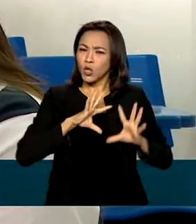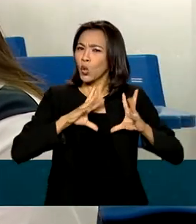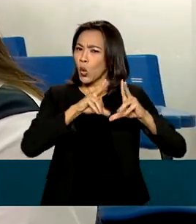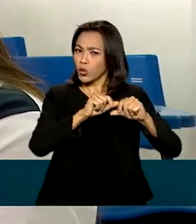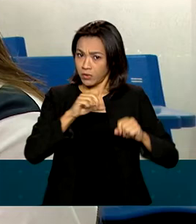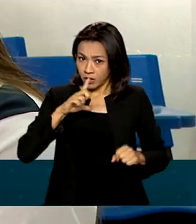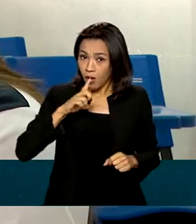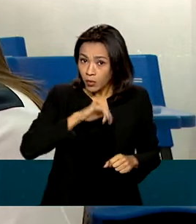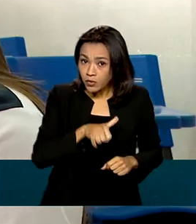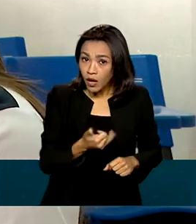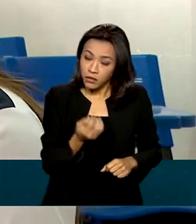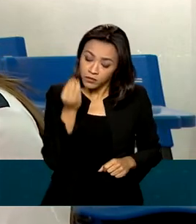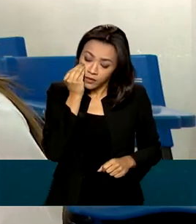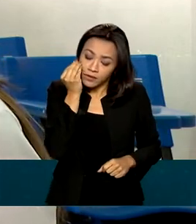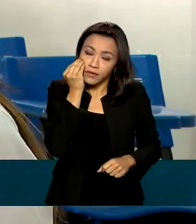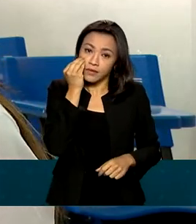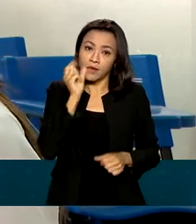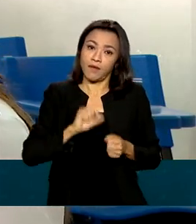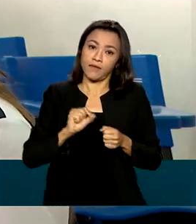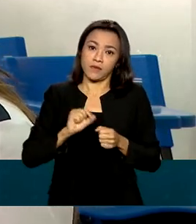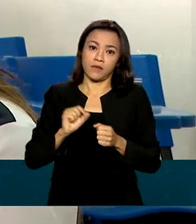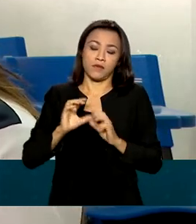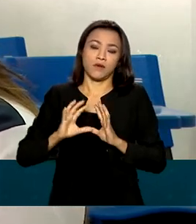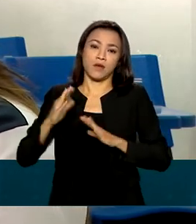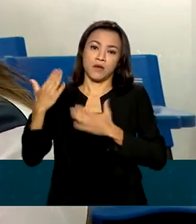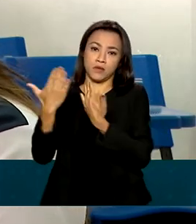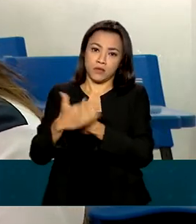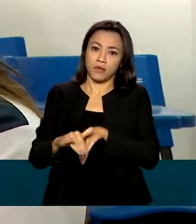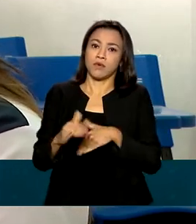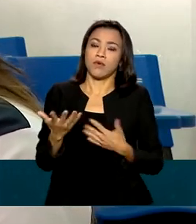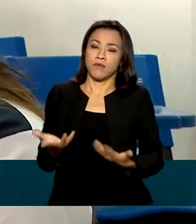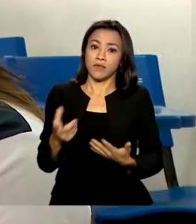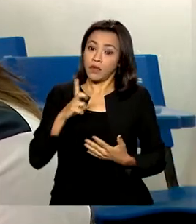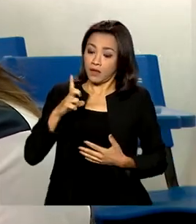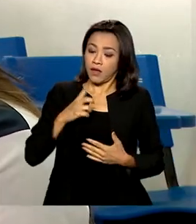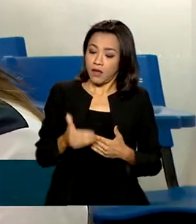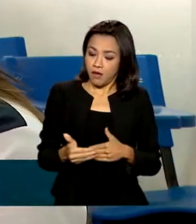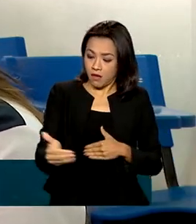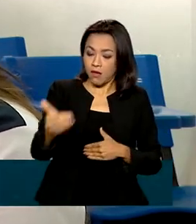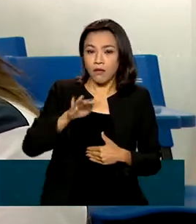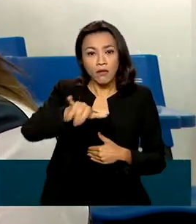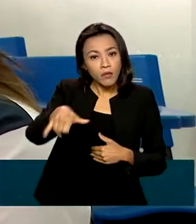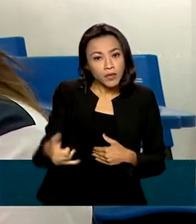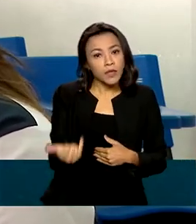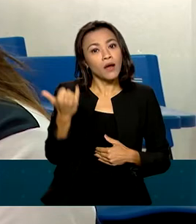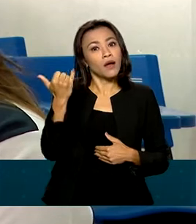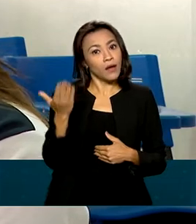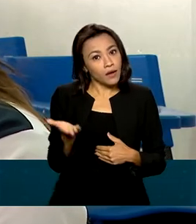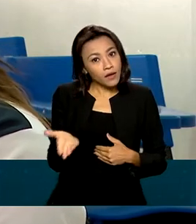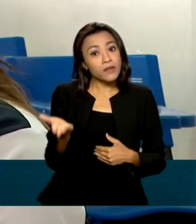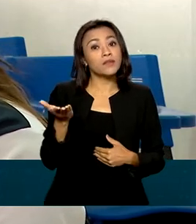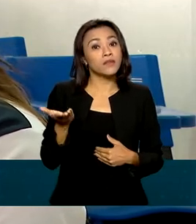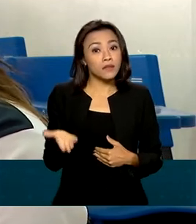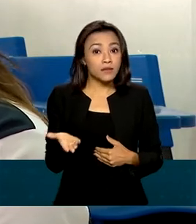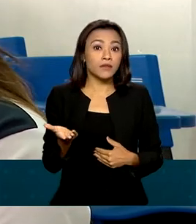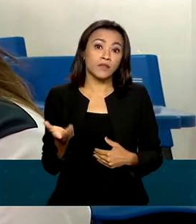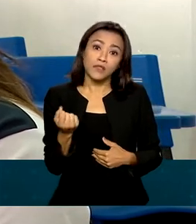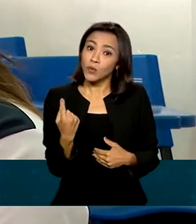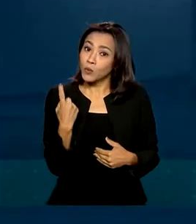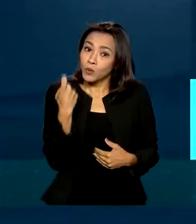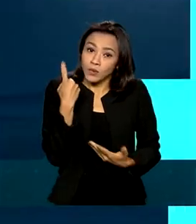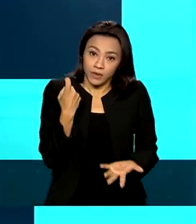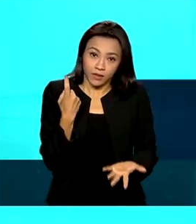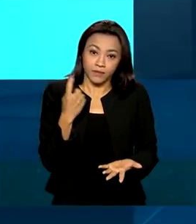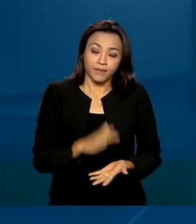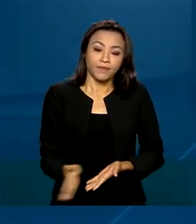sim tentar. Todas as provas sabem que tem oportunidade, porque as oportunidades da vida são únicas,